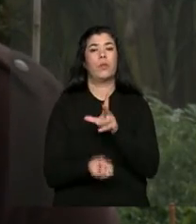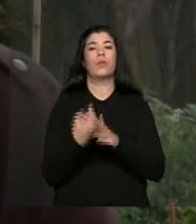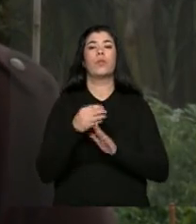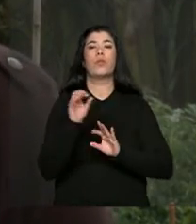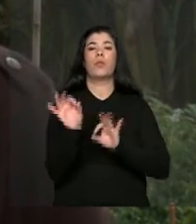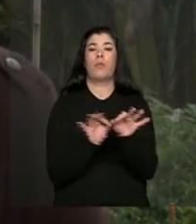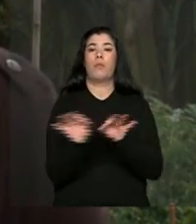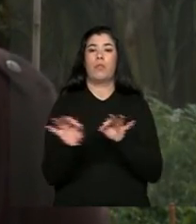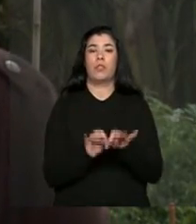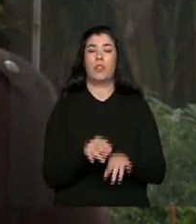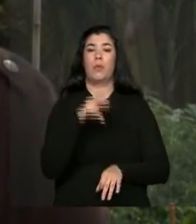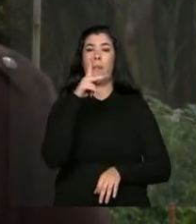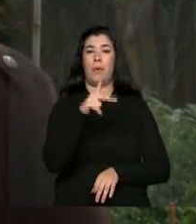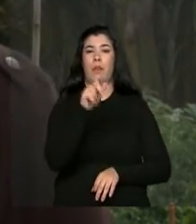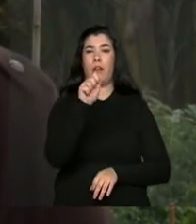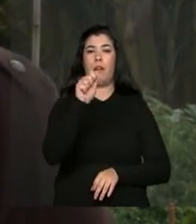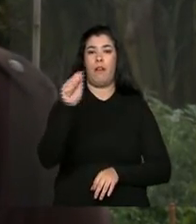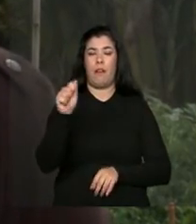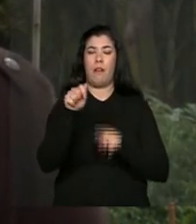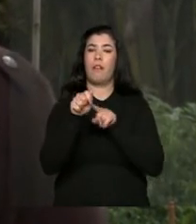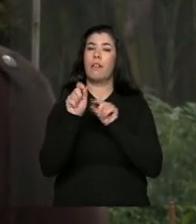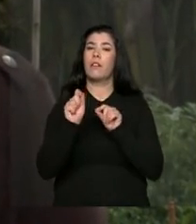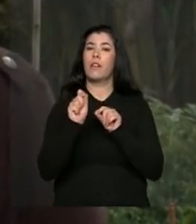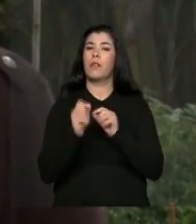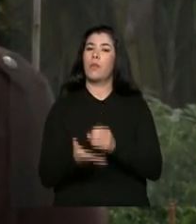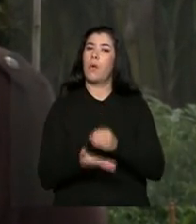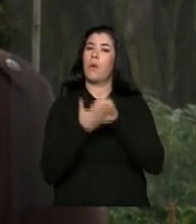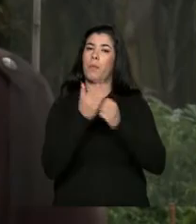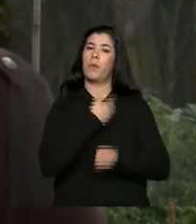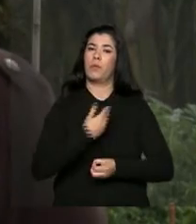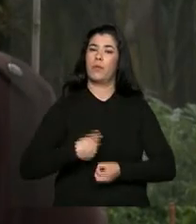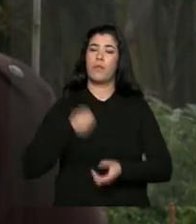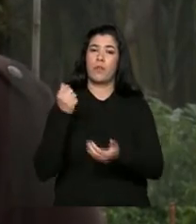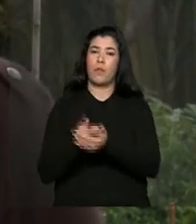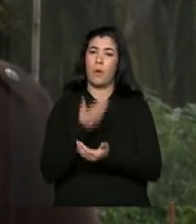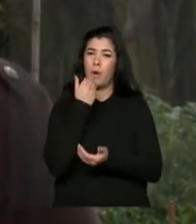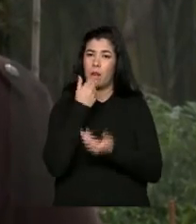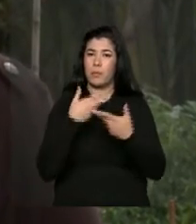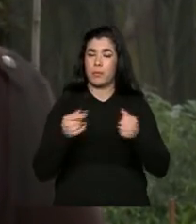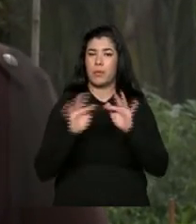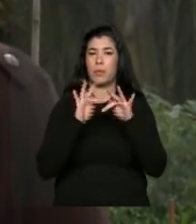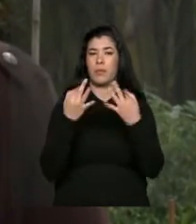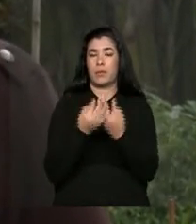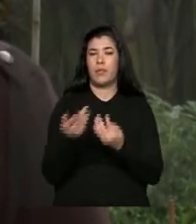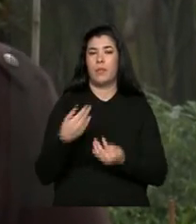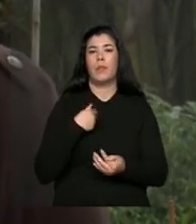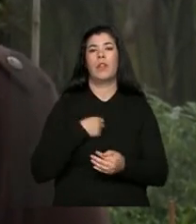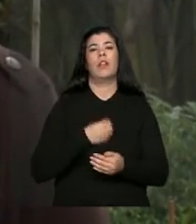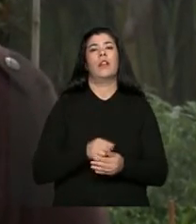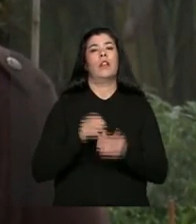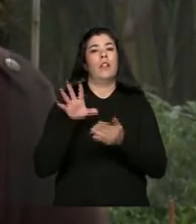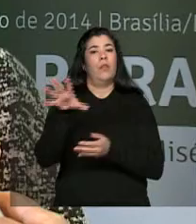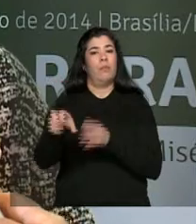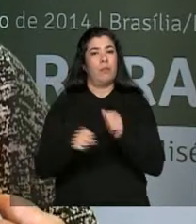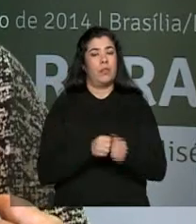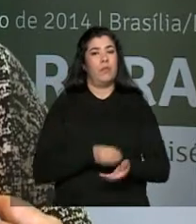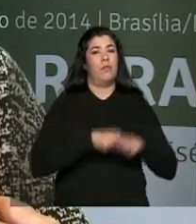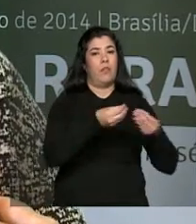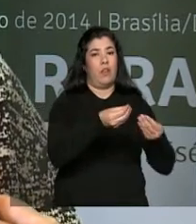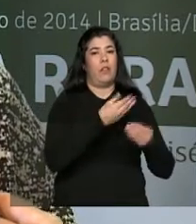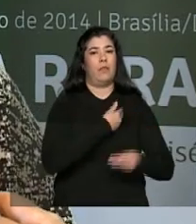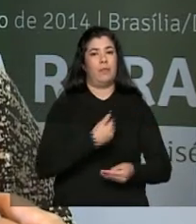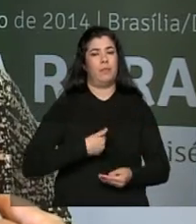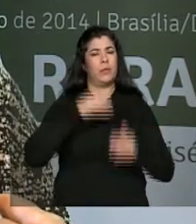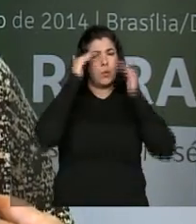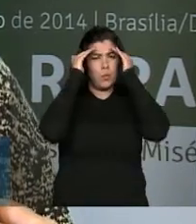projeto do PAA. Foi aí que eu comecei a plantar mais e entregar meus produtos lá para o PAA. Cumprimos